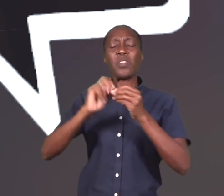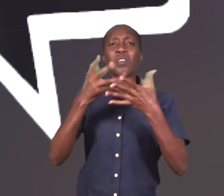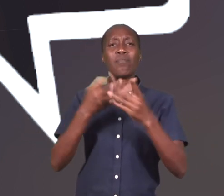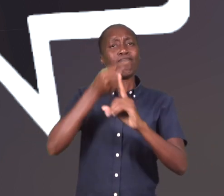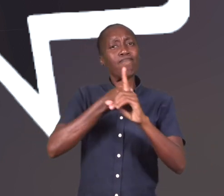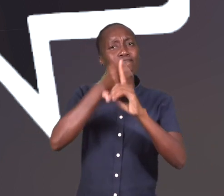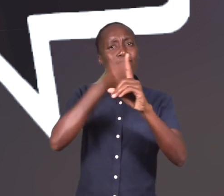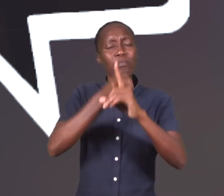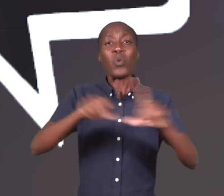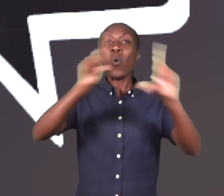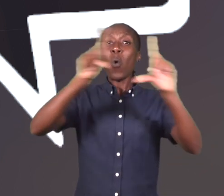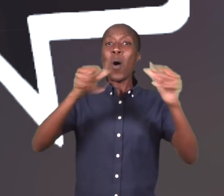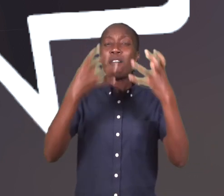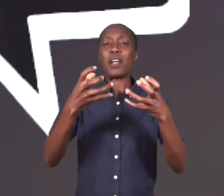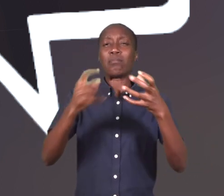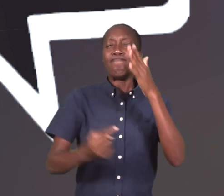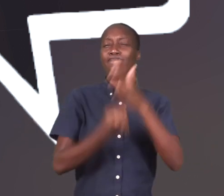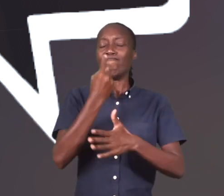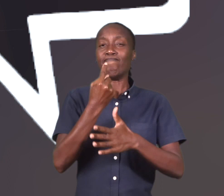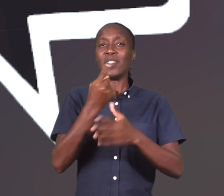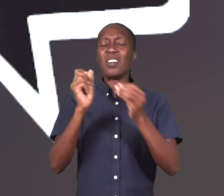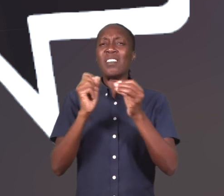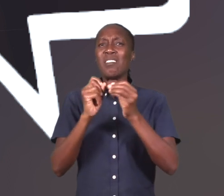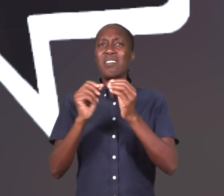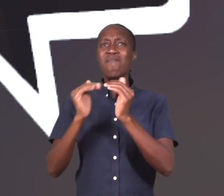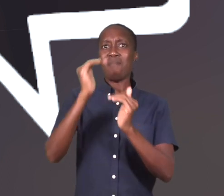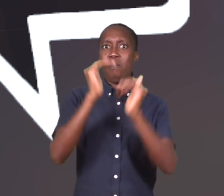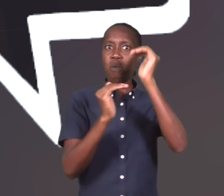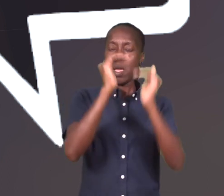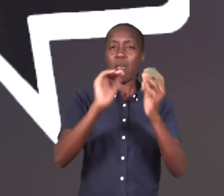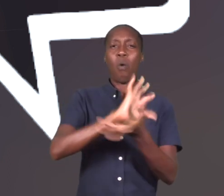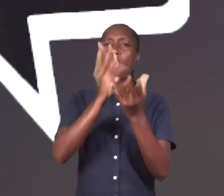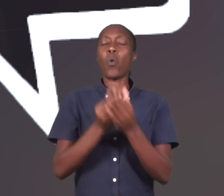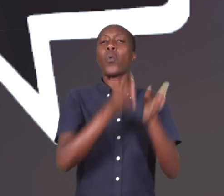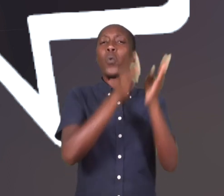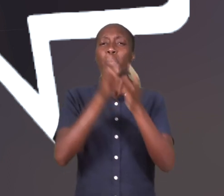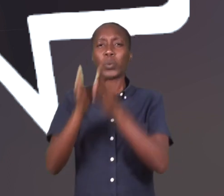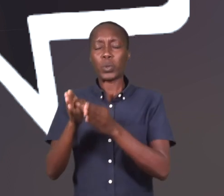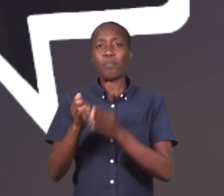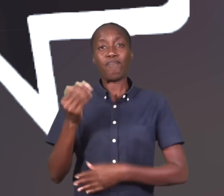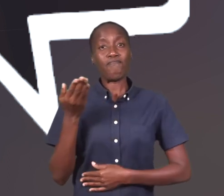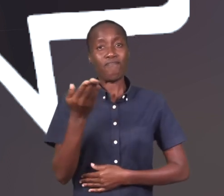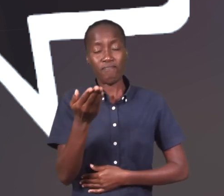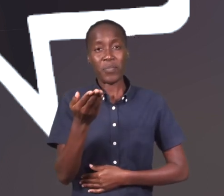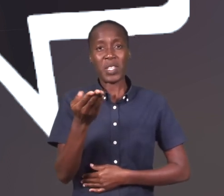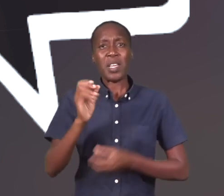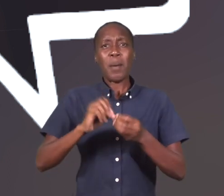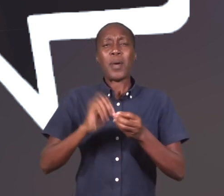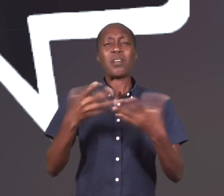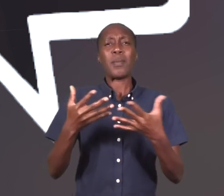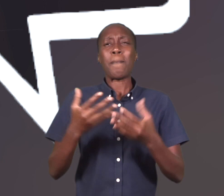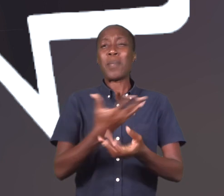investigar e advogar por questões que afetam a dignidade e a igualdade de todas as pessoas. Para